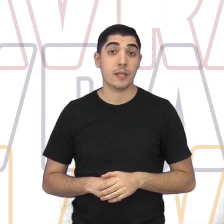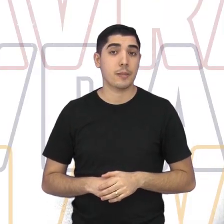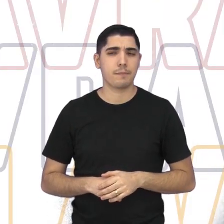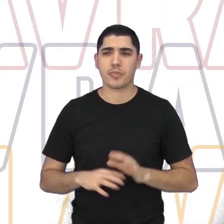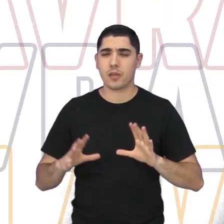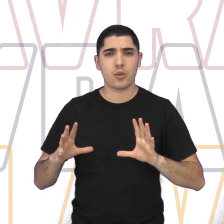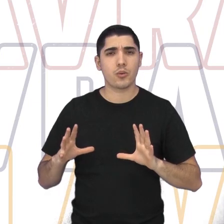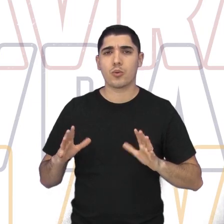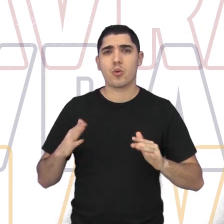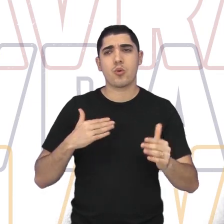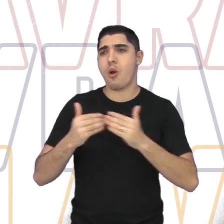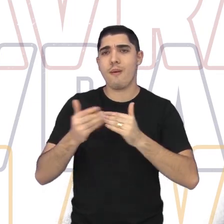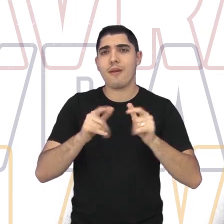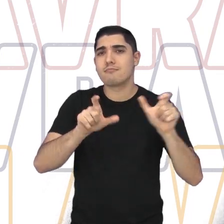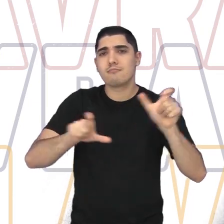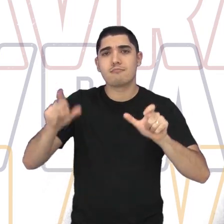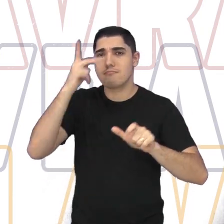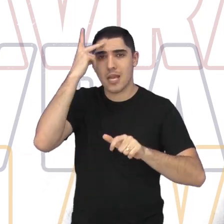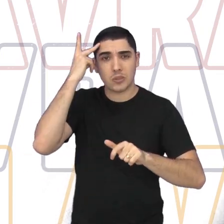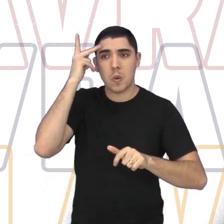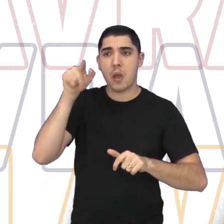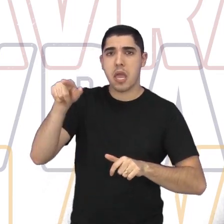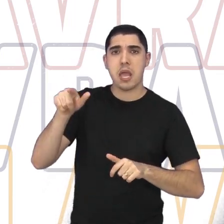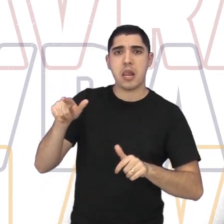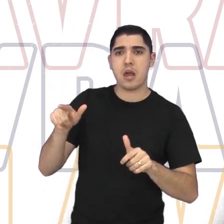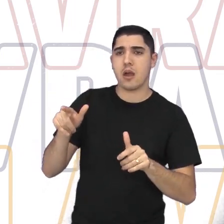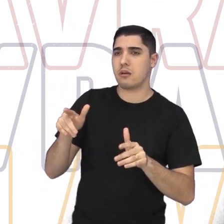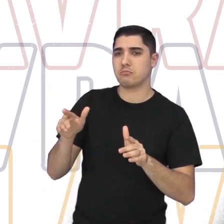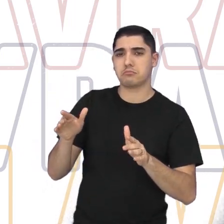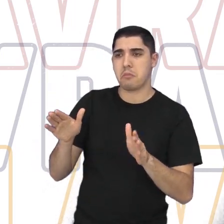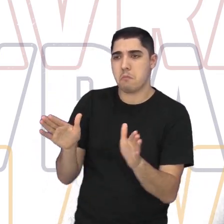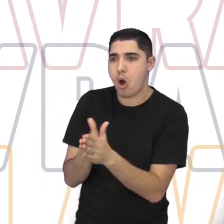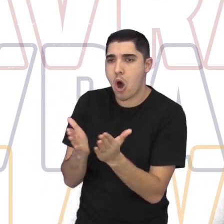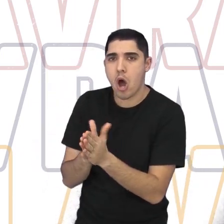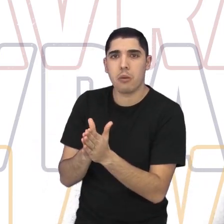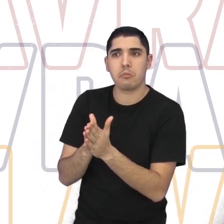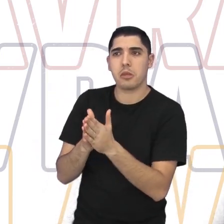Atendemos qualquer classe. A gente não tem essa...